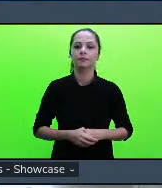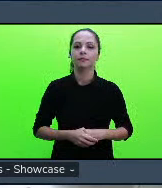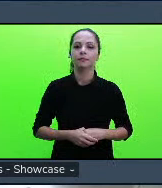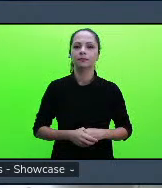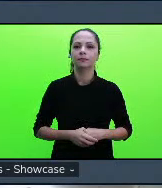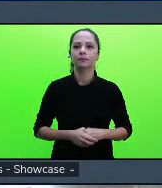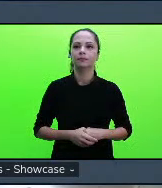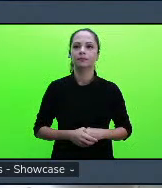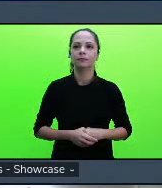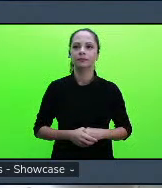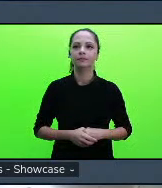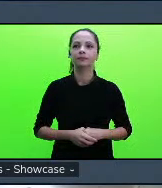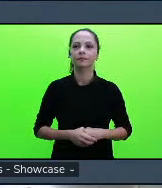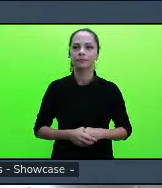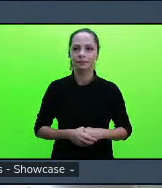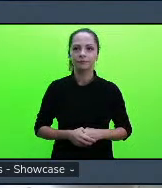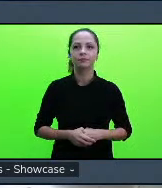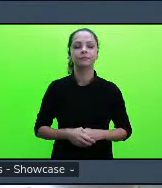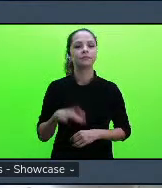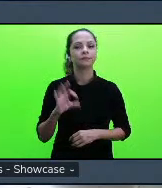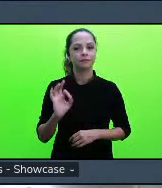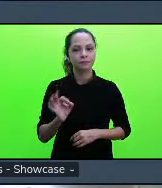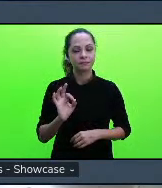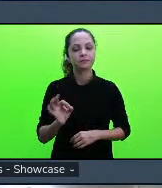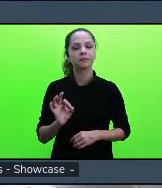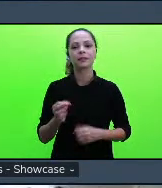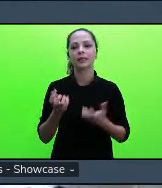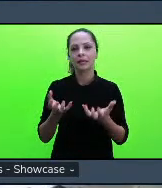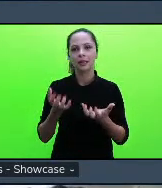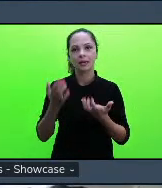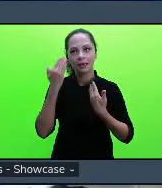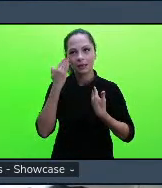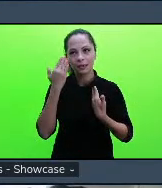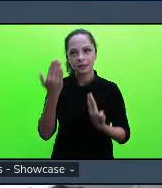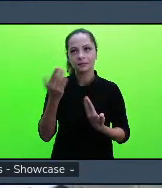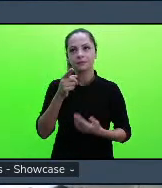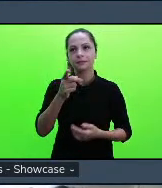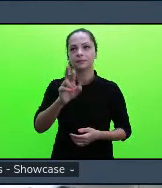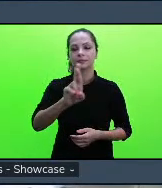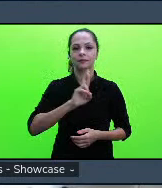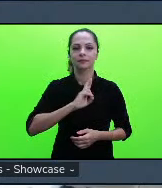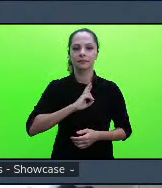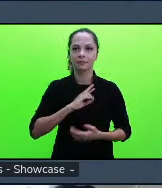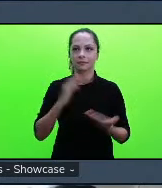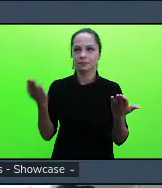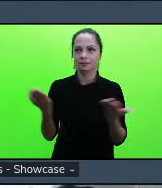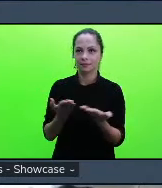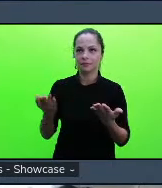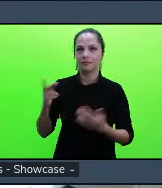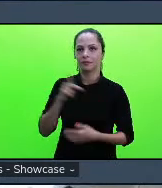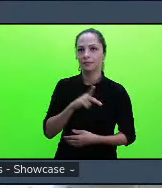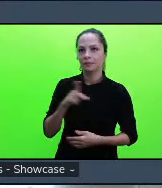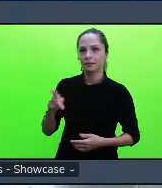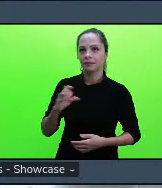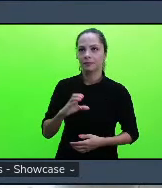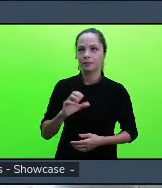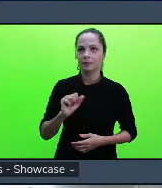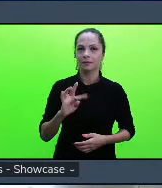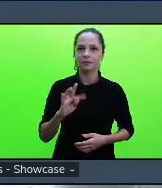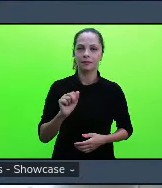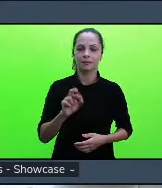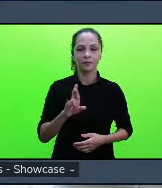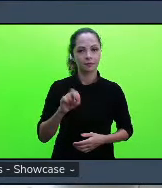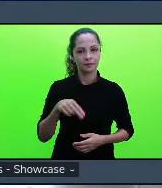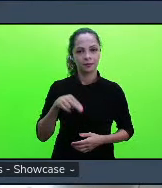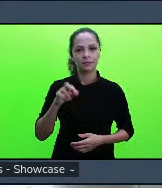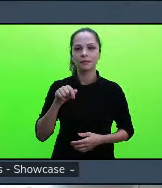Tá joia, Tatiane eu vou te agradecer também pela resposta eu vou passar a palavra para a professora Catarina para ela poder usufruir também de